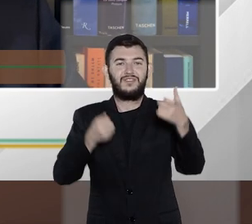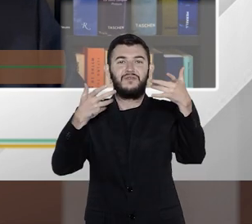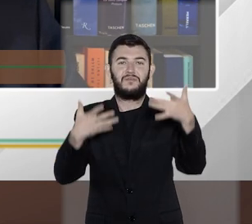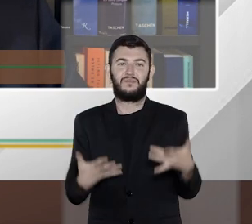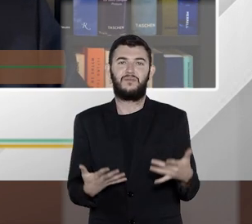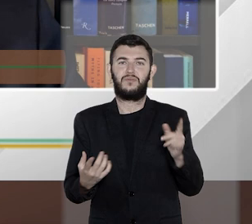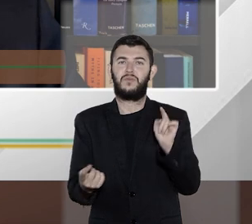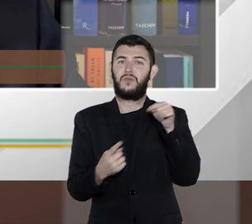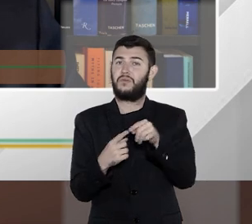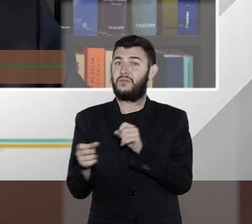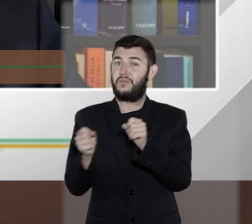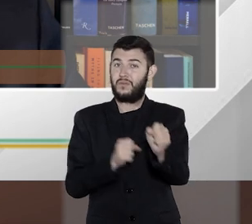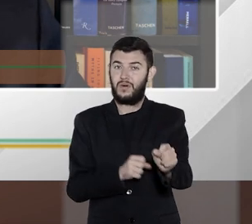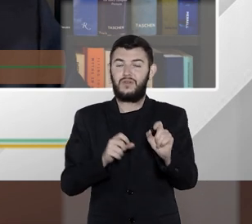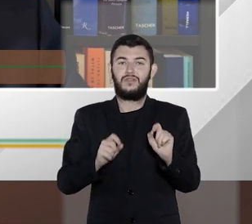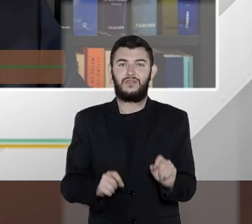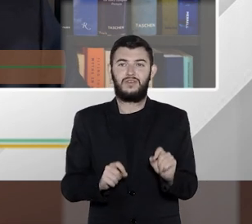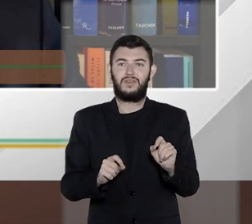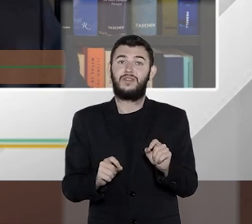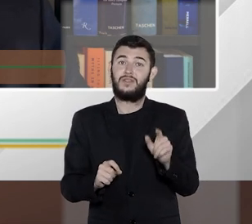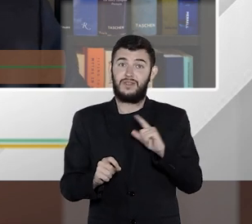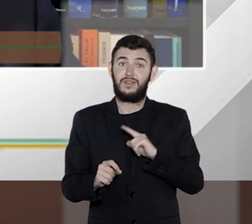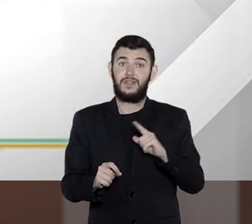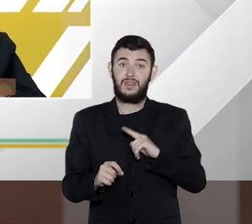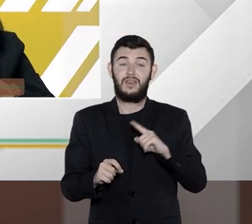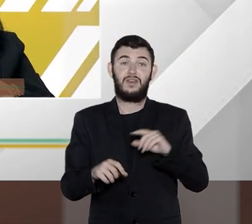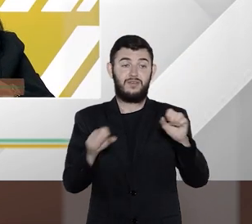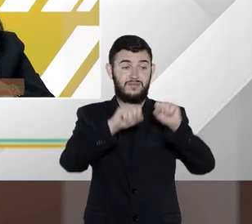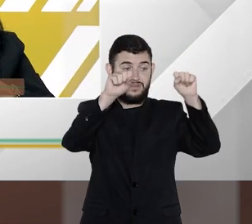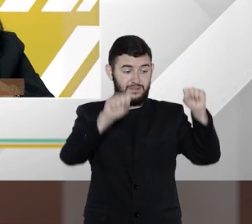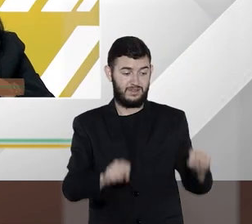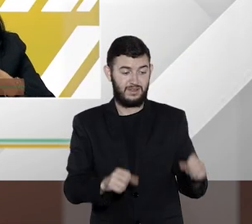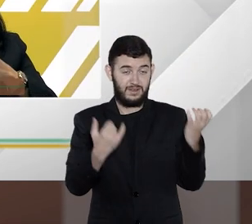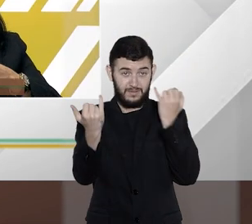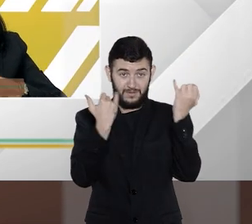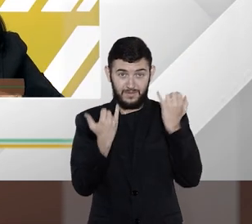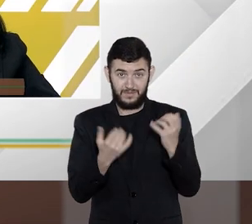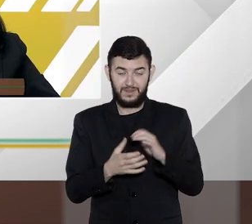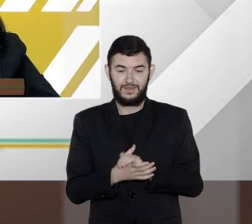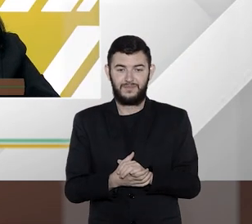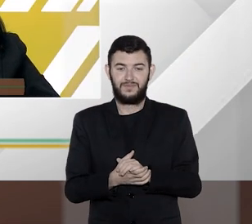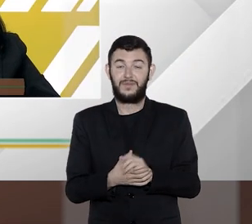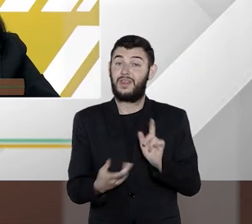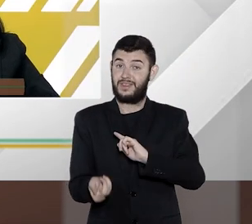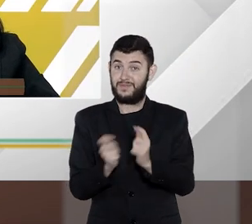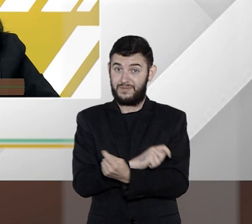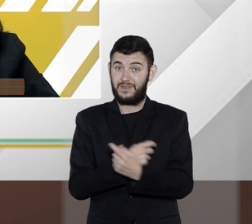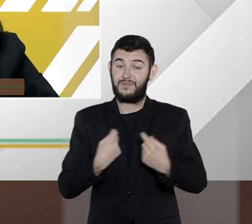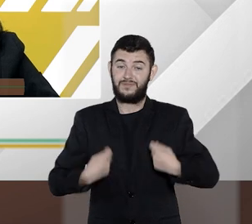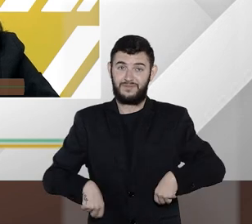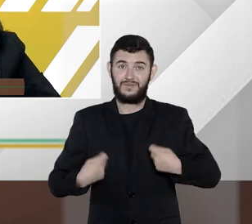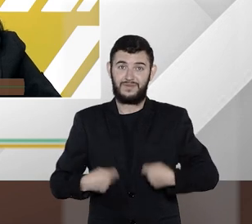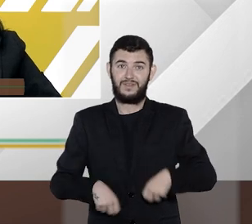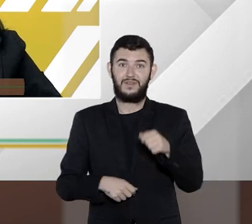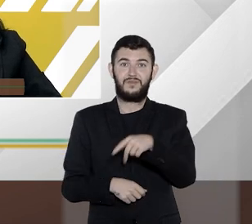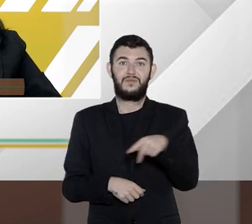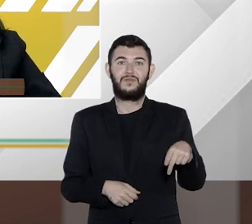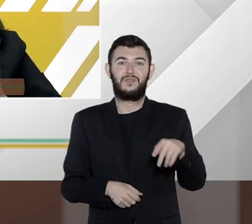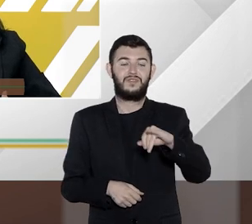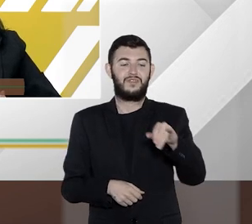sistemas. E, querendo ou não, a gente tem que se adaptar, ainda com o senhor, professor Jonathan.